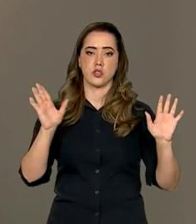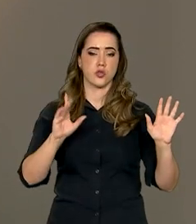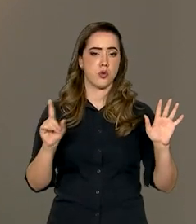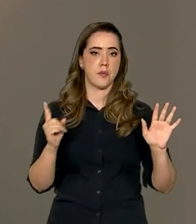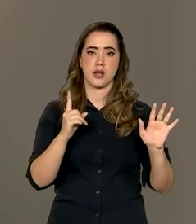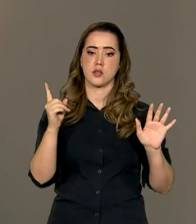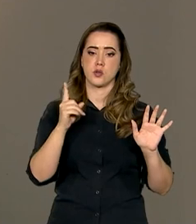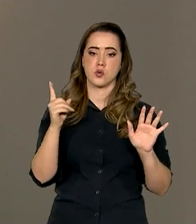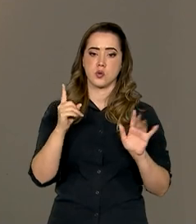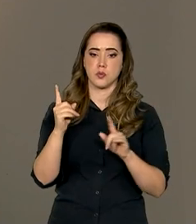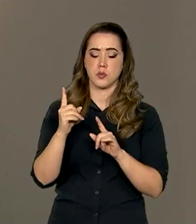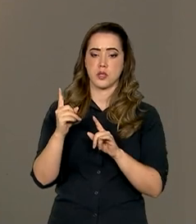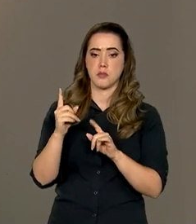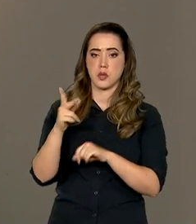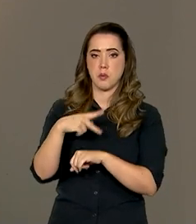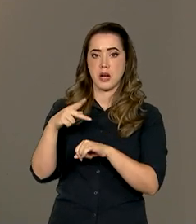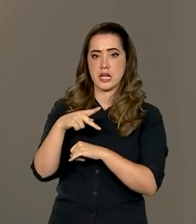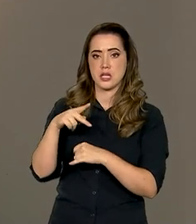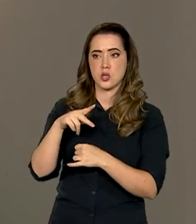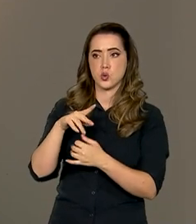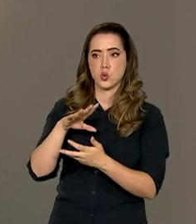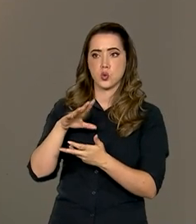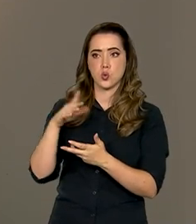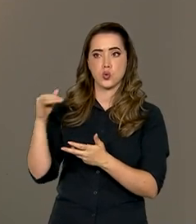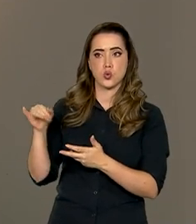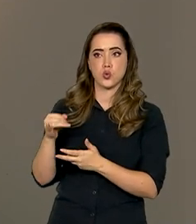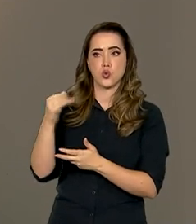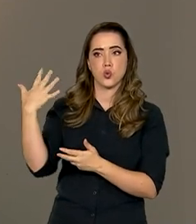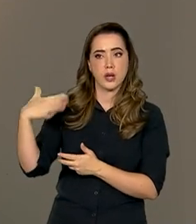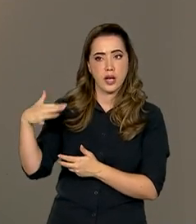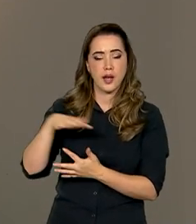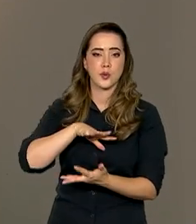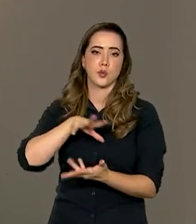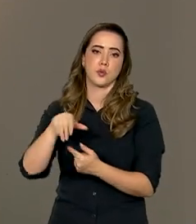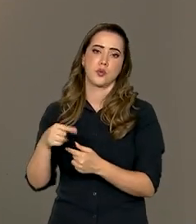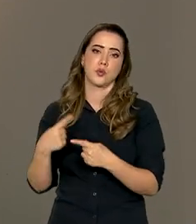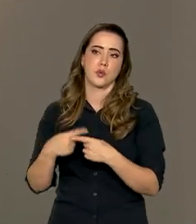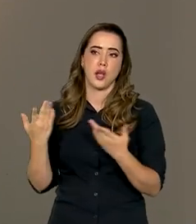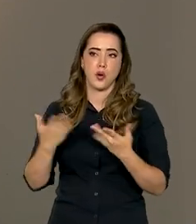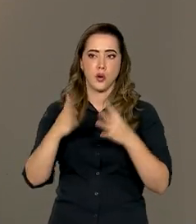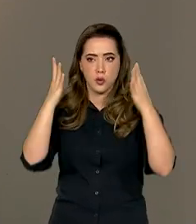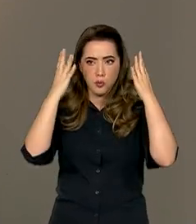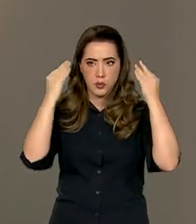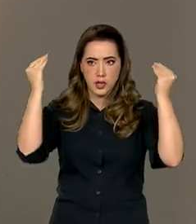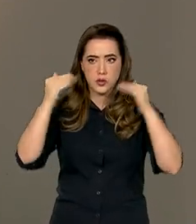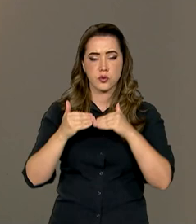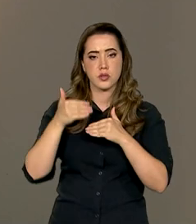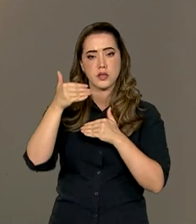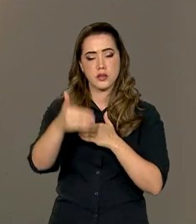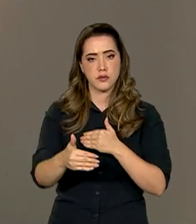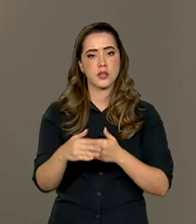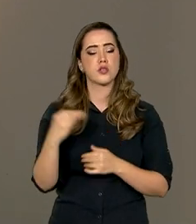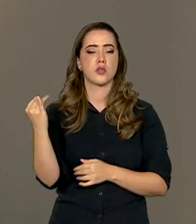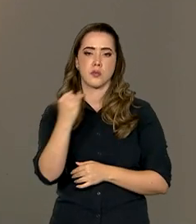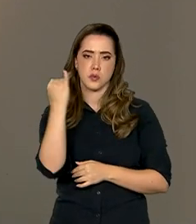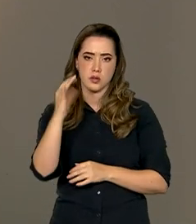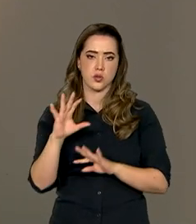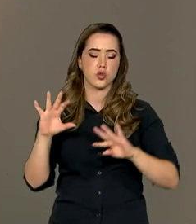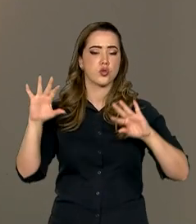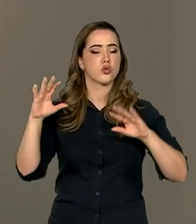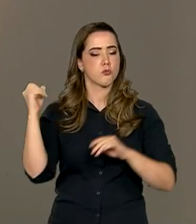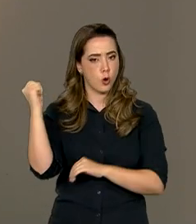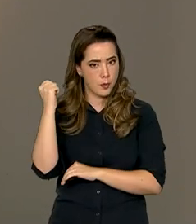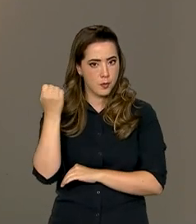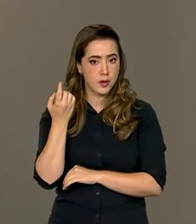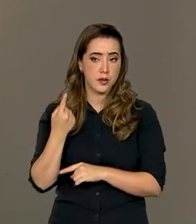maior taxa de juros real do planeta. O México está na nossa frente agora, né? Isso é para se comemorar. Mas, também,